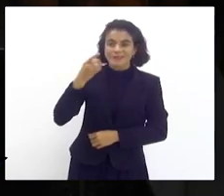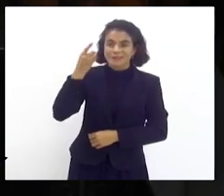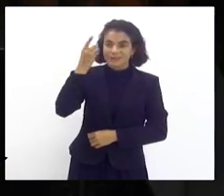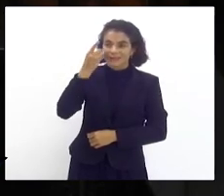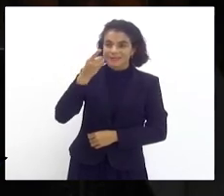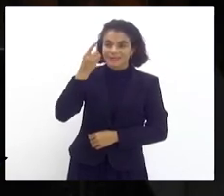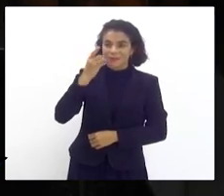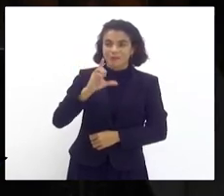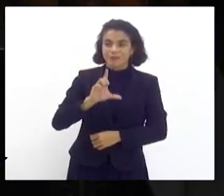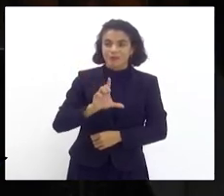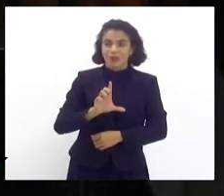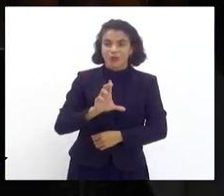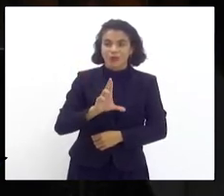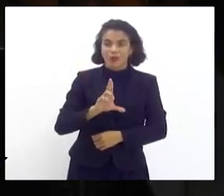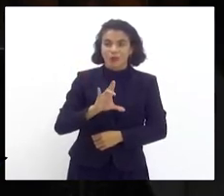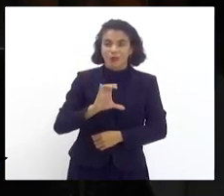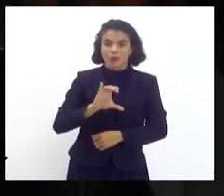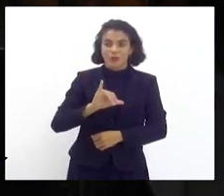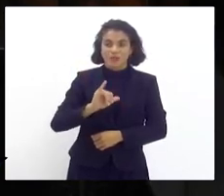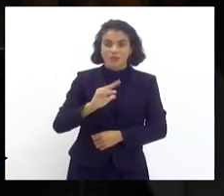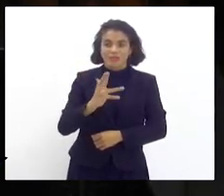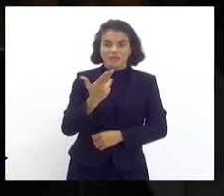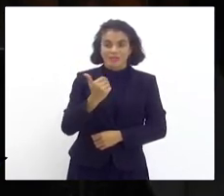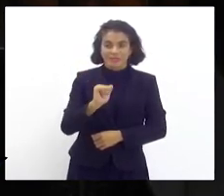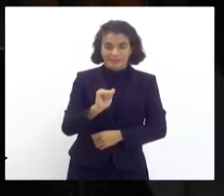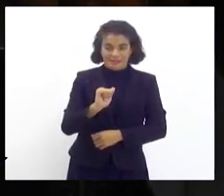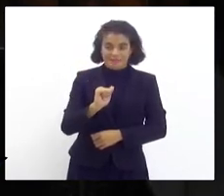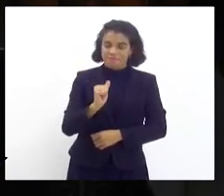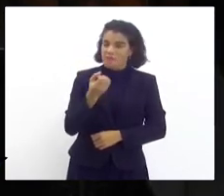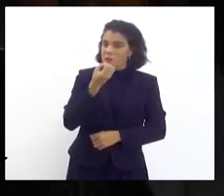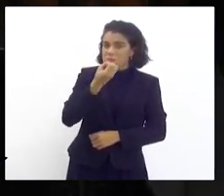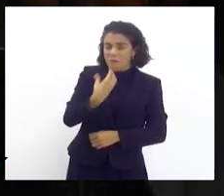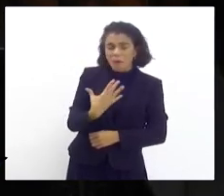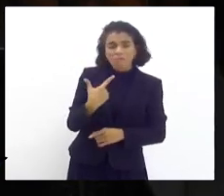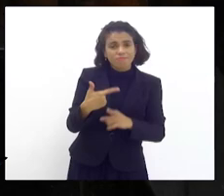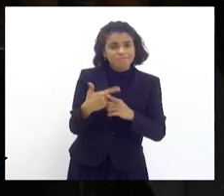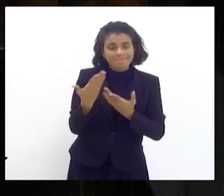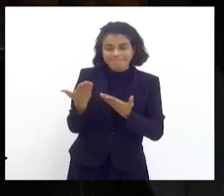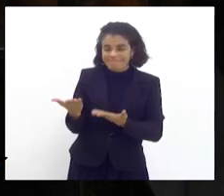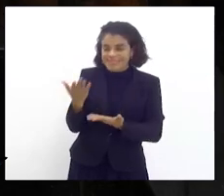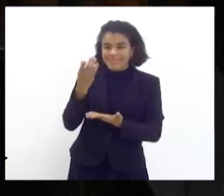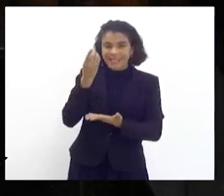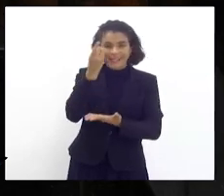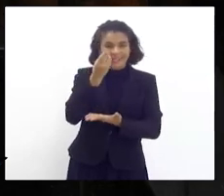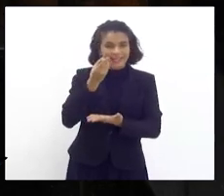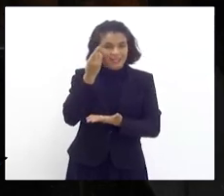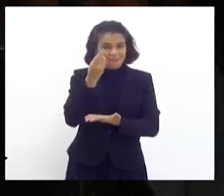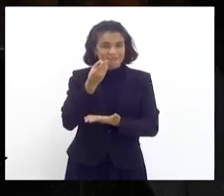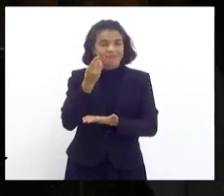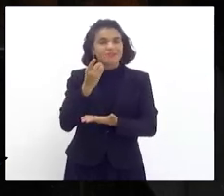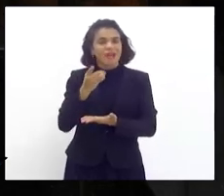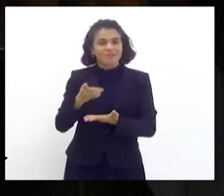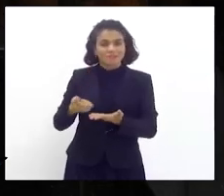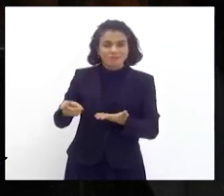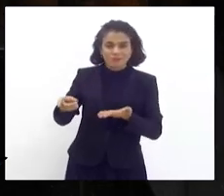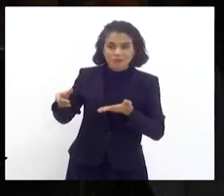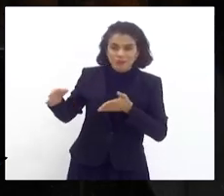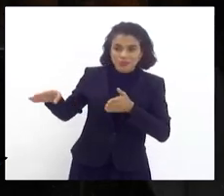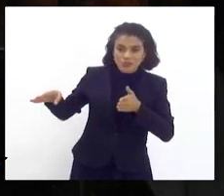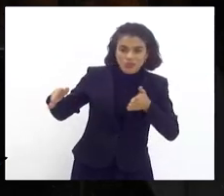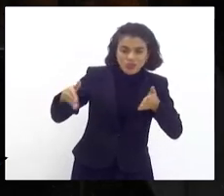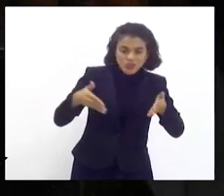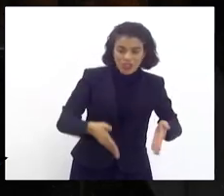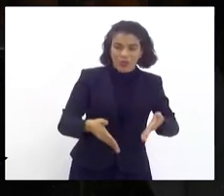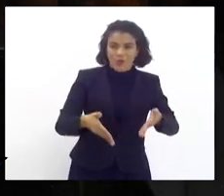Lucinha. E foi bom, deputada Lucinha, que Vossa Excelência tenha chegado nesse